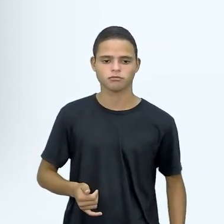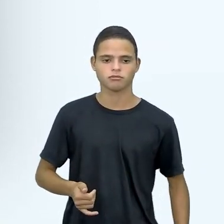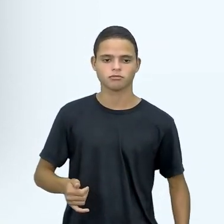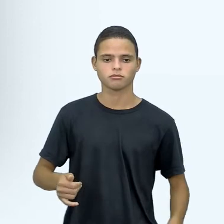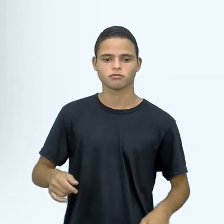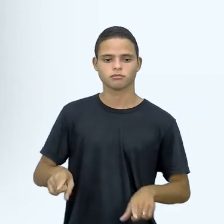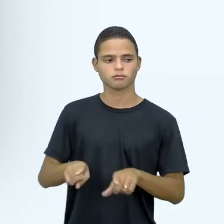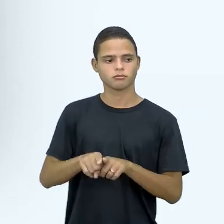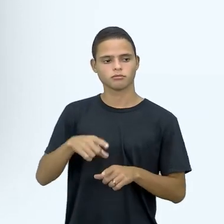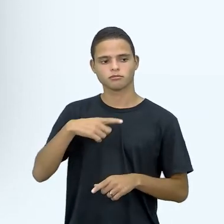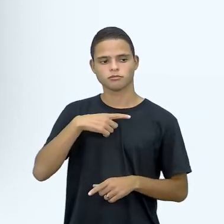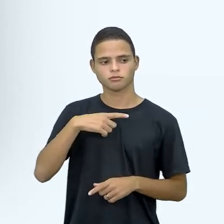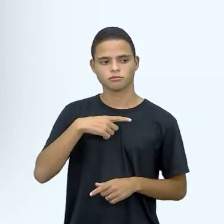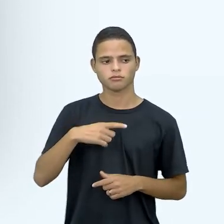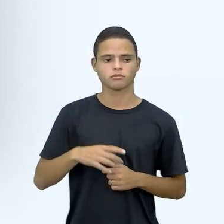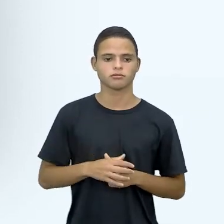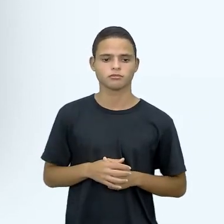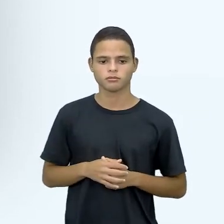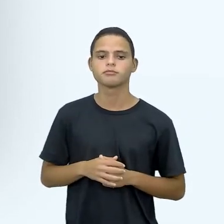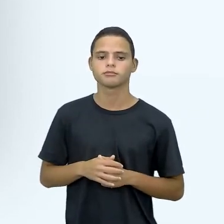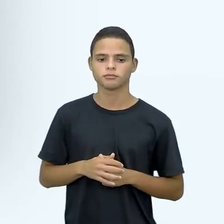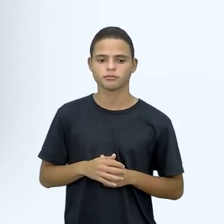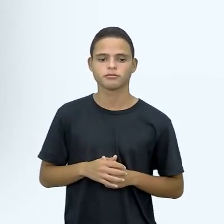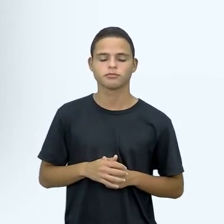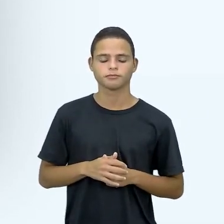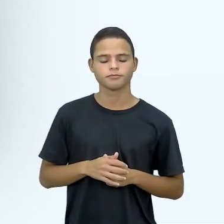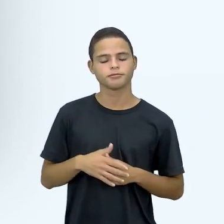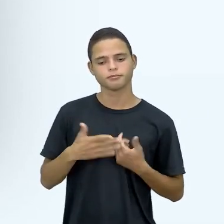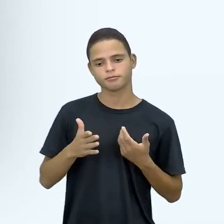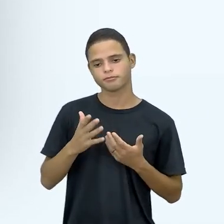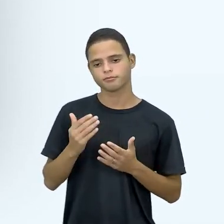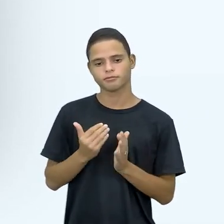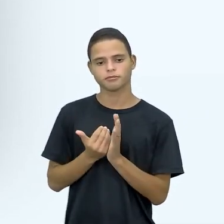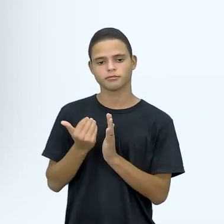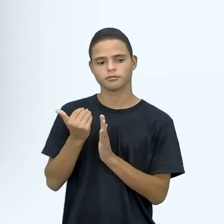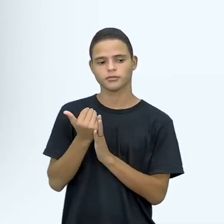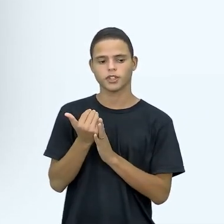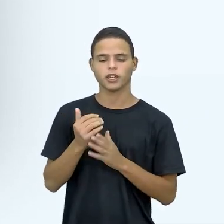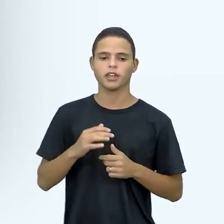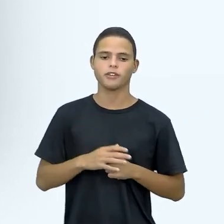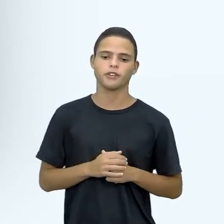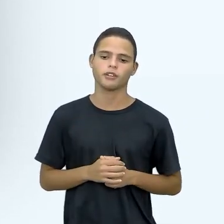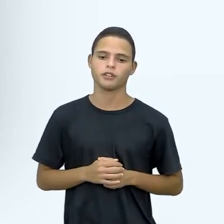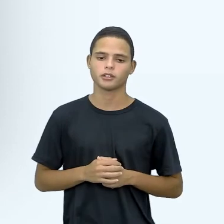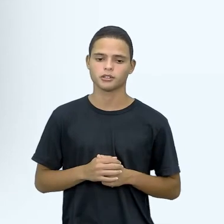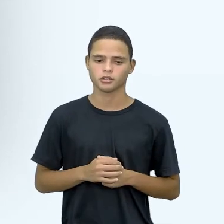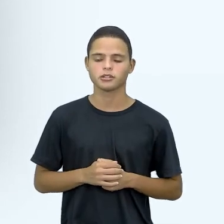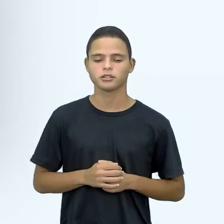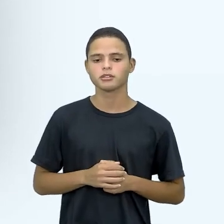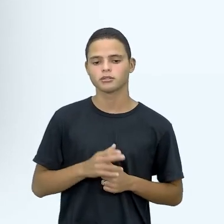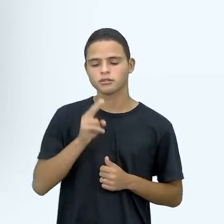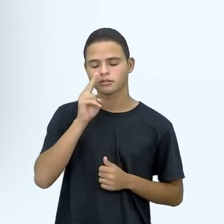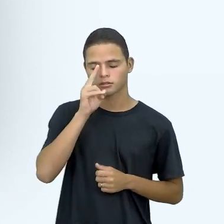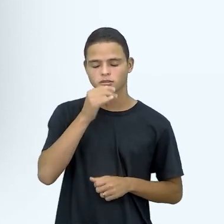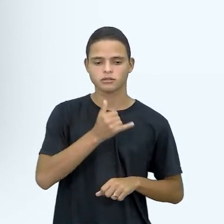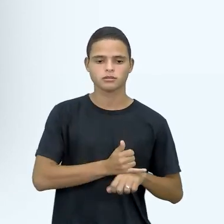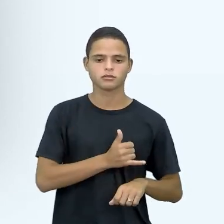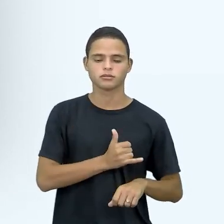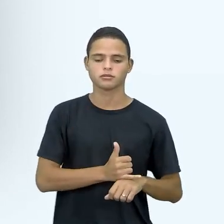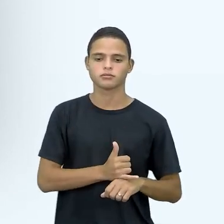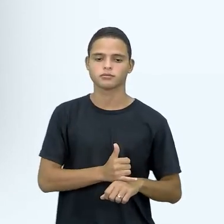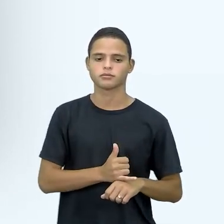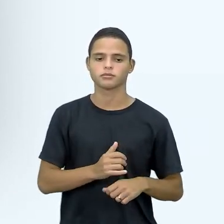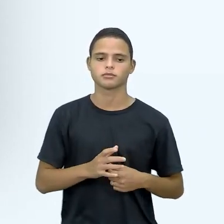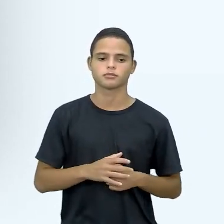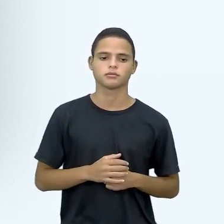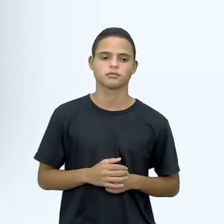vegetais, né, os vegetais com aquela coloração verde mais escuro também são ricos em ferro, né. Exatamente, mas,